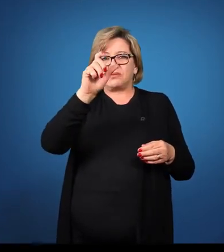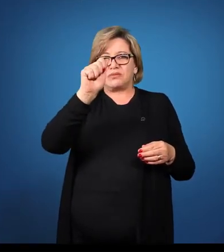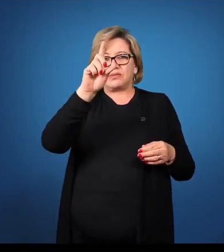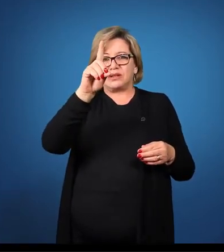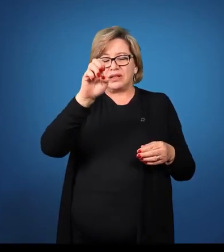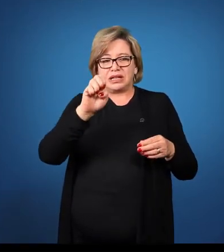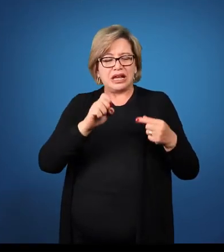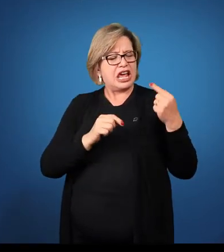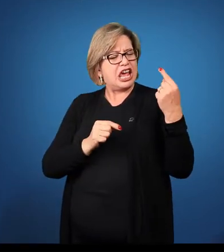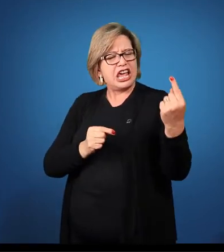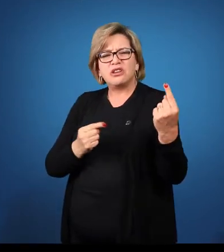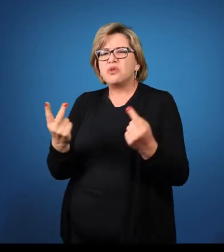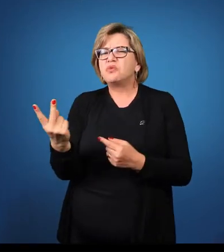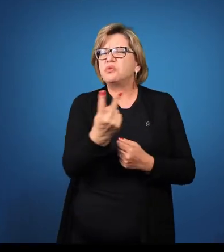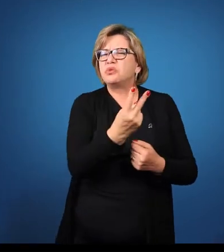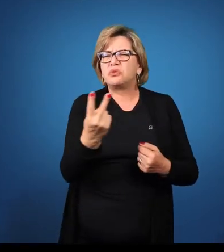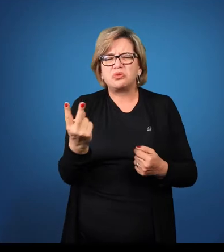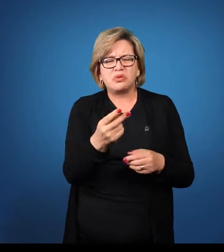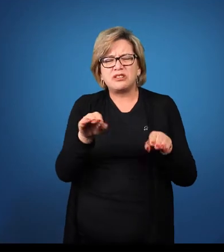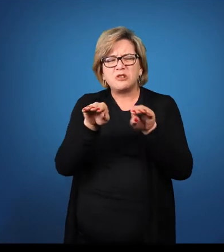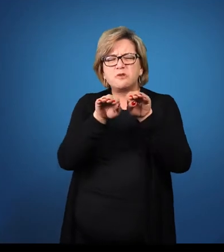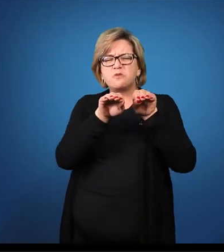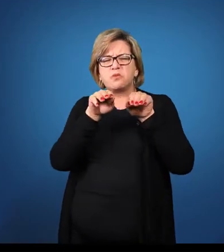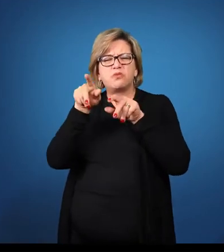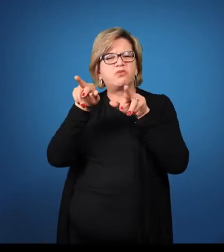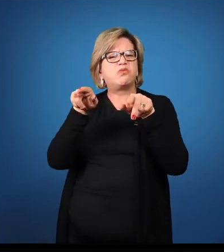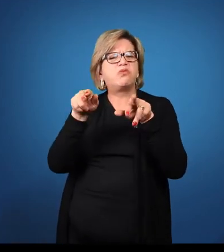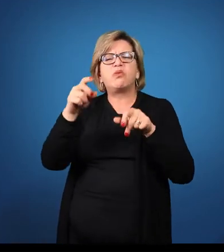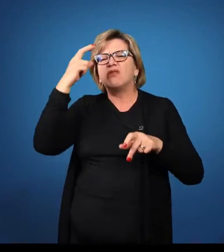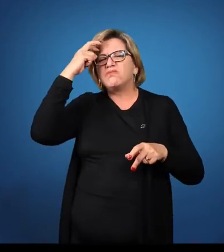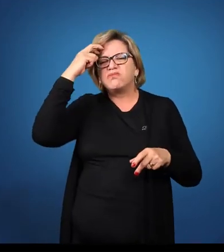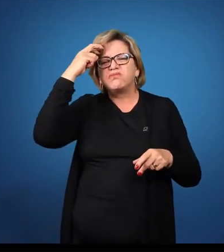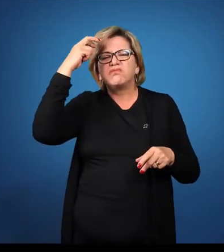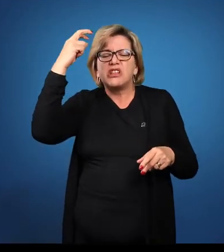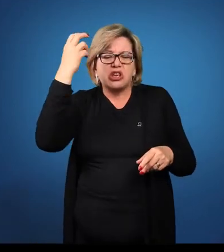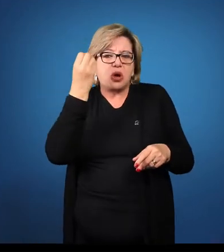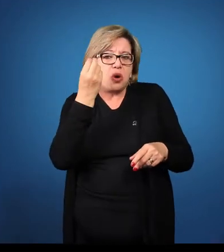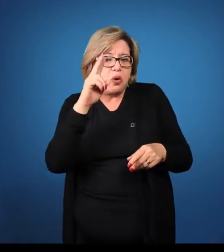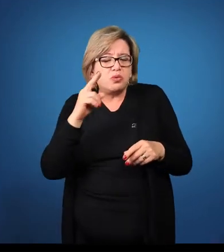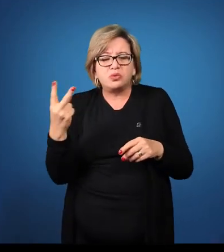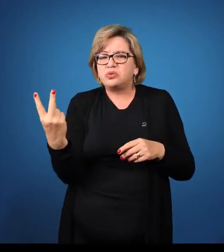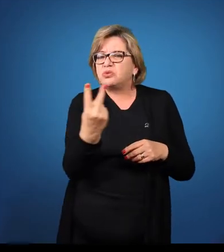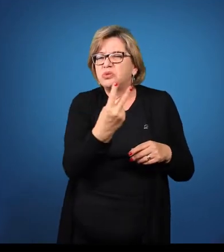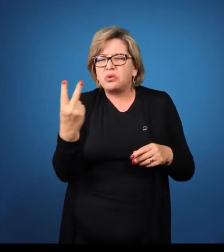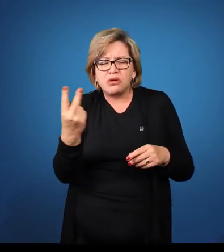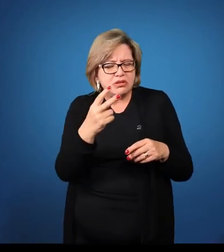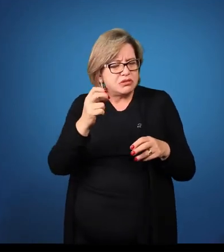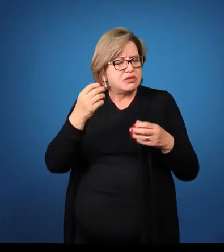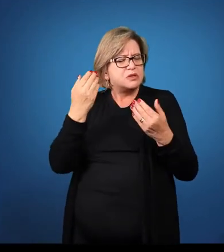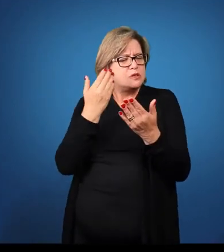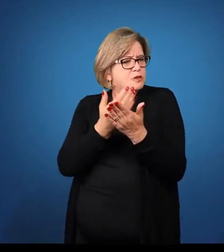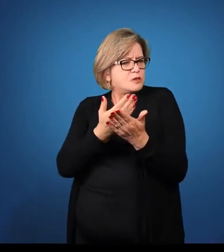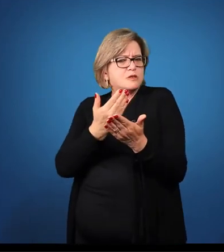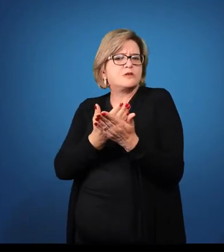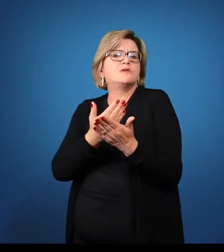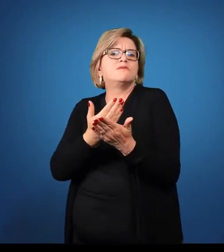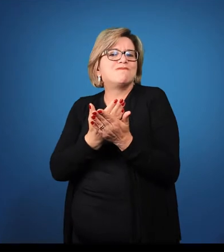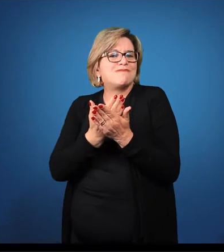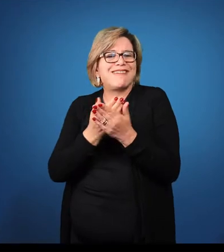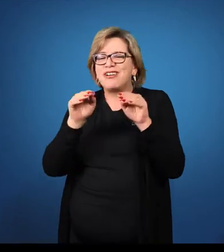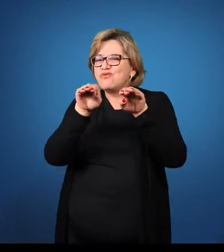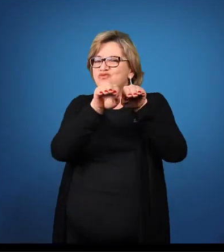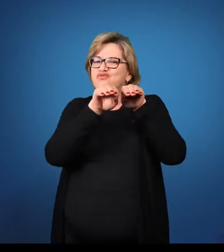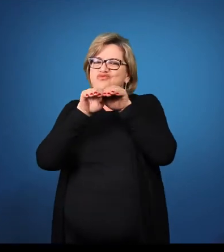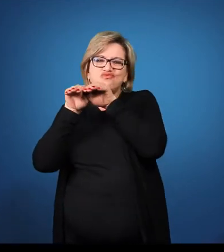João, Pedro é tão inteligente ou tão estudioso quanto o Pedro. Quer dizer, os dois